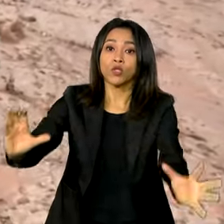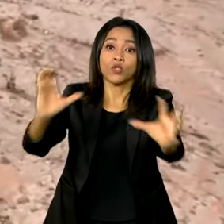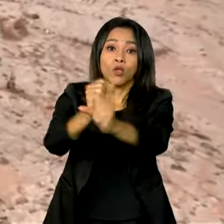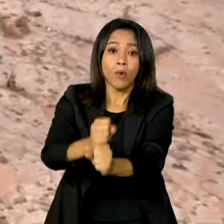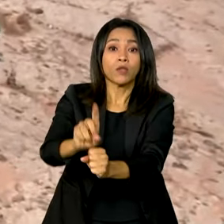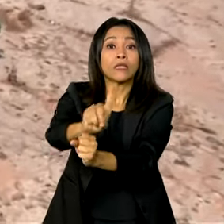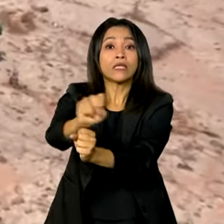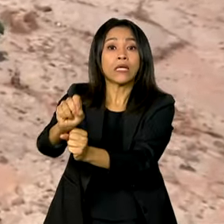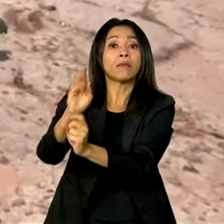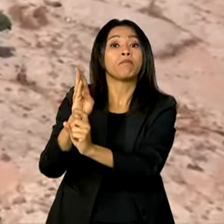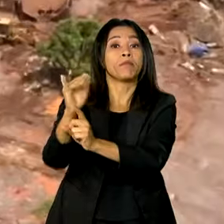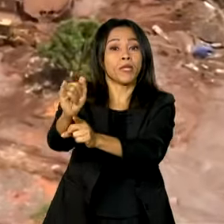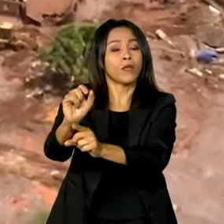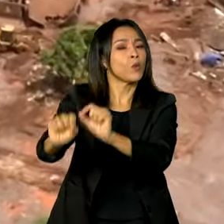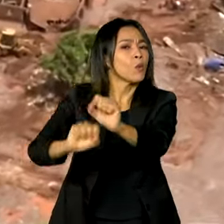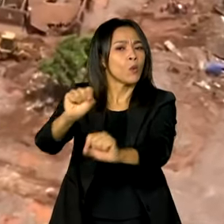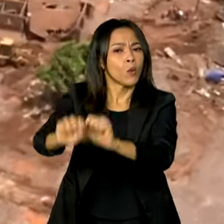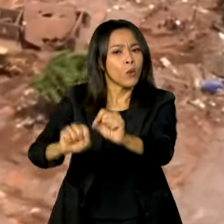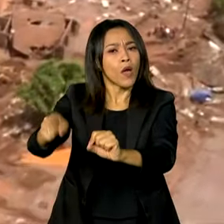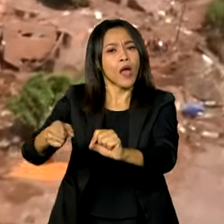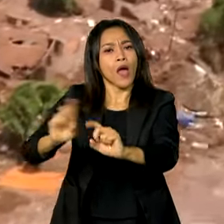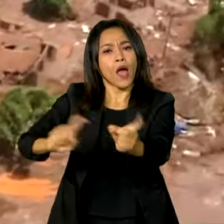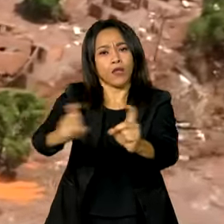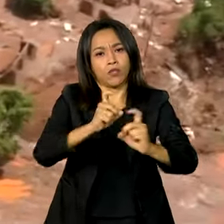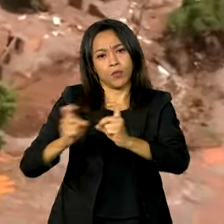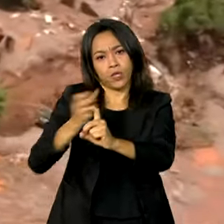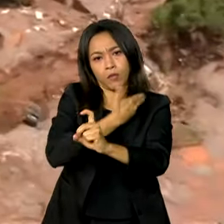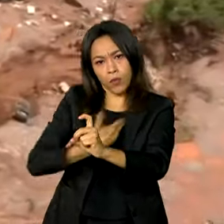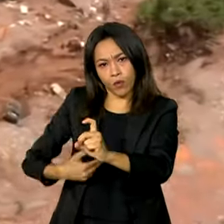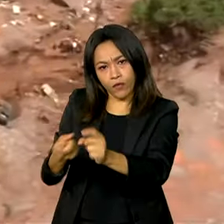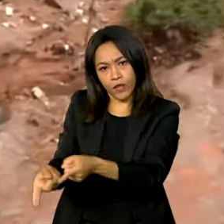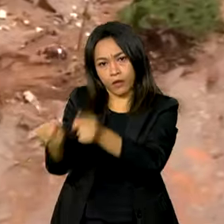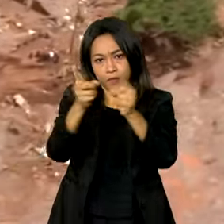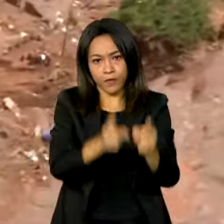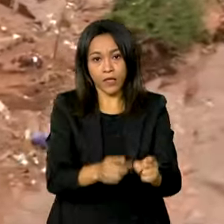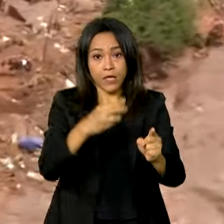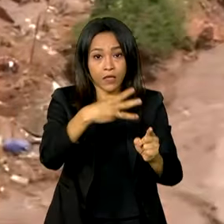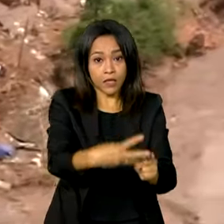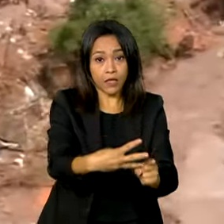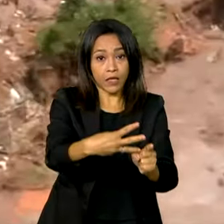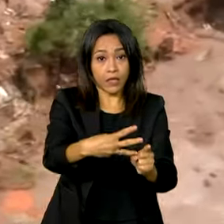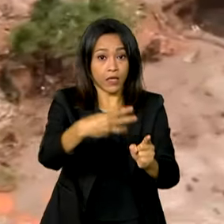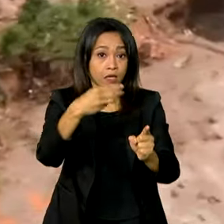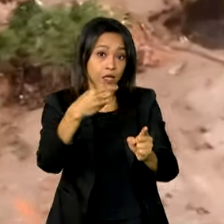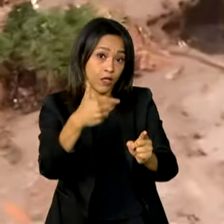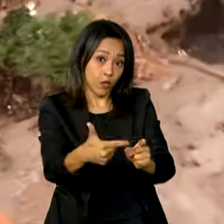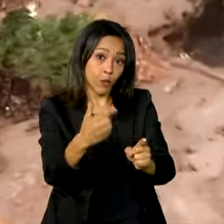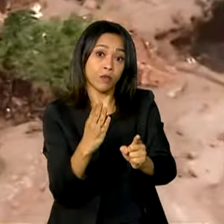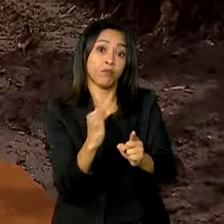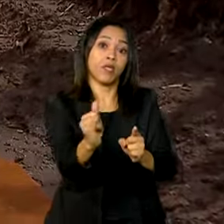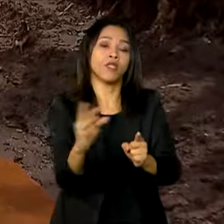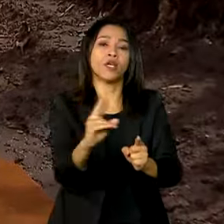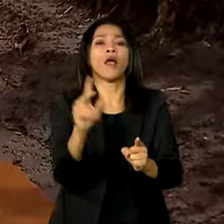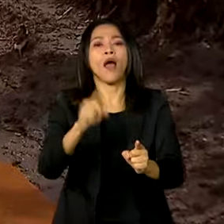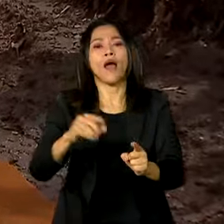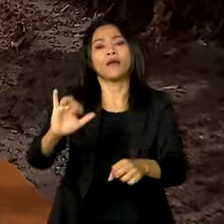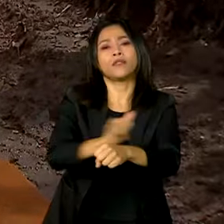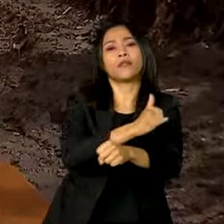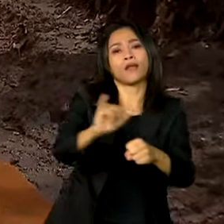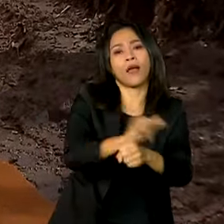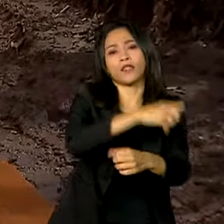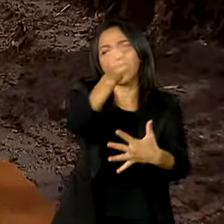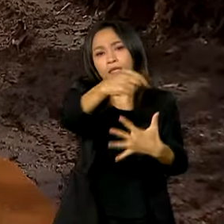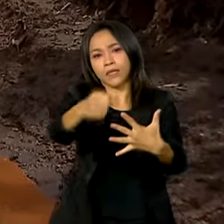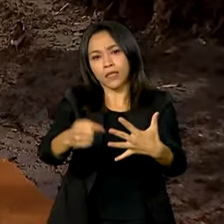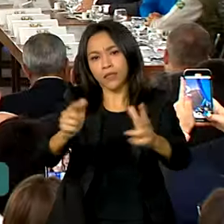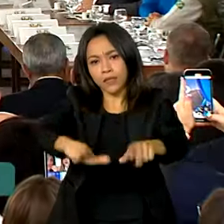R$ 100 bilhões serão geridos pelo poder público e R$ 32 bilhões vão custear medidas a serem executadas